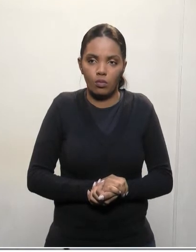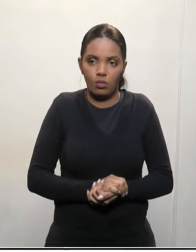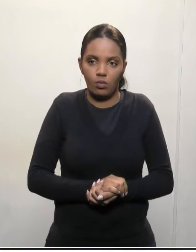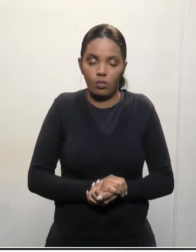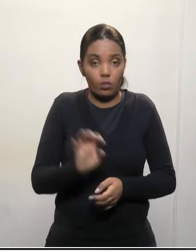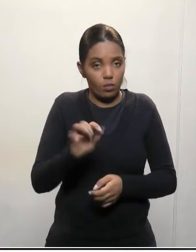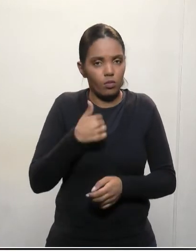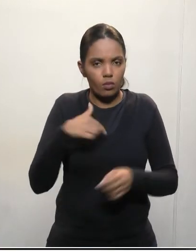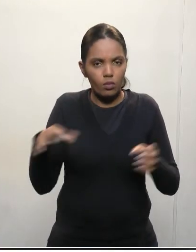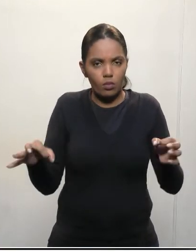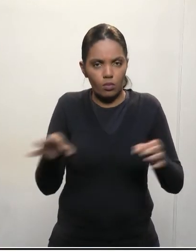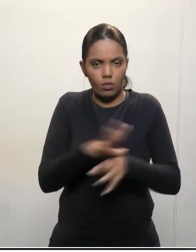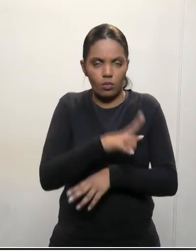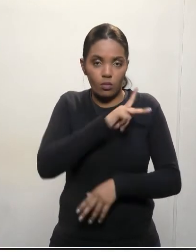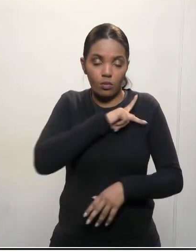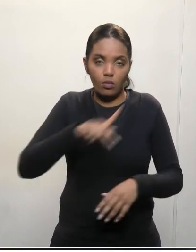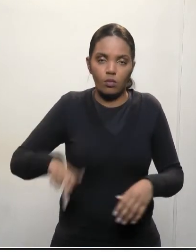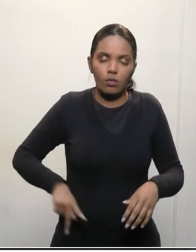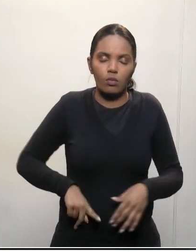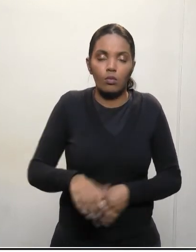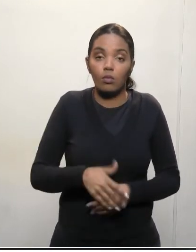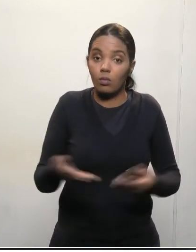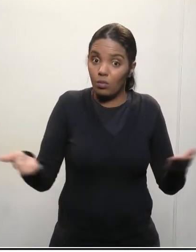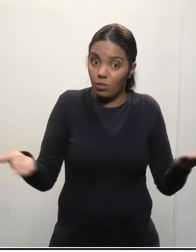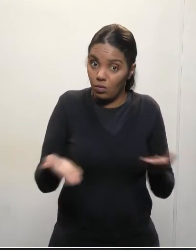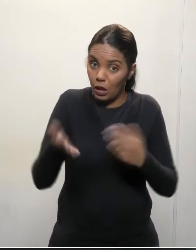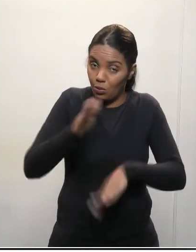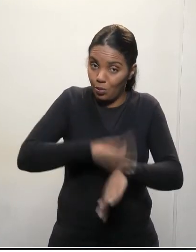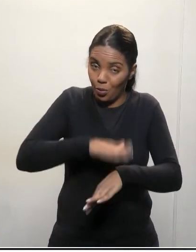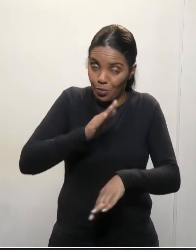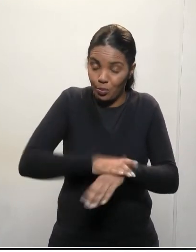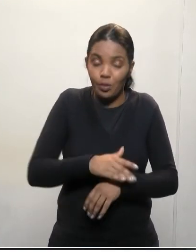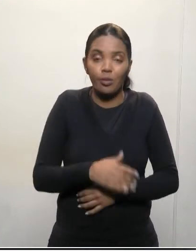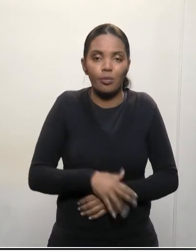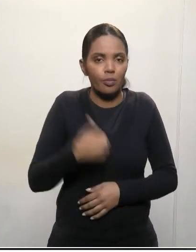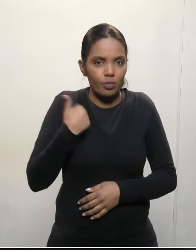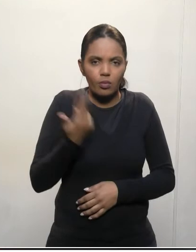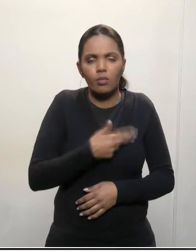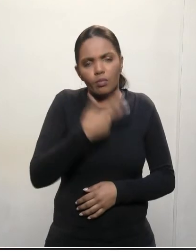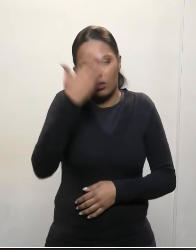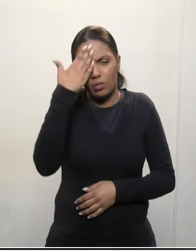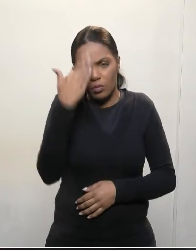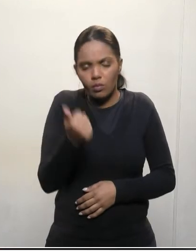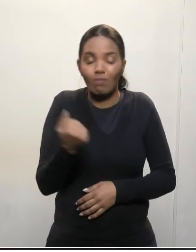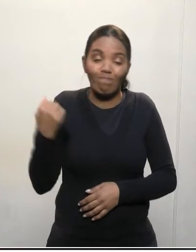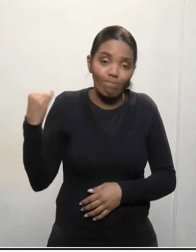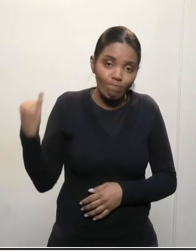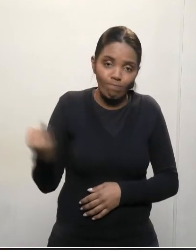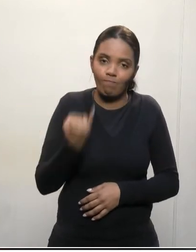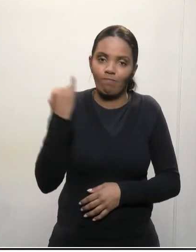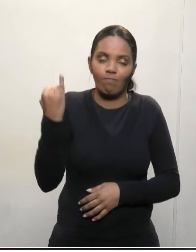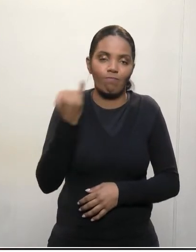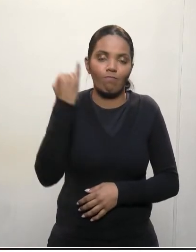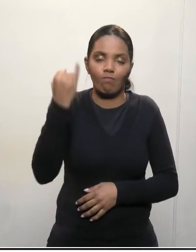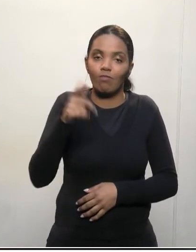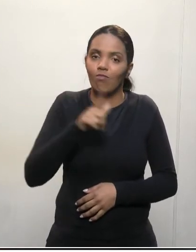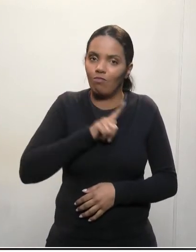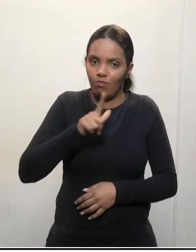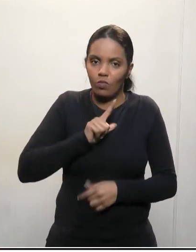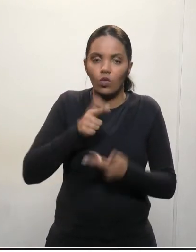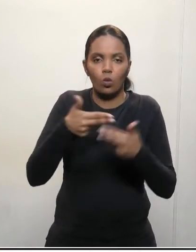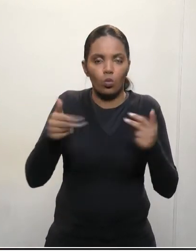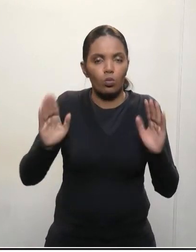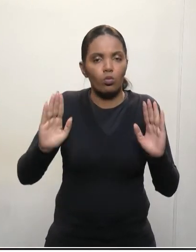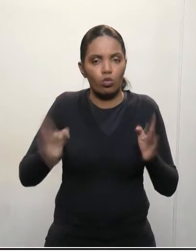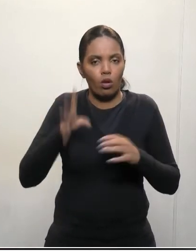Só para concluir, senhor presidente, então, nesse momento, a gente sabe que é muito importante, nós sabemos que muitas ações já foram